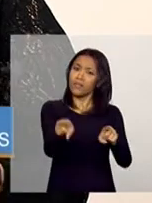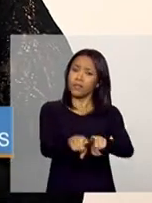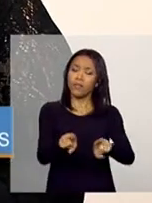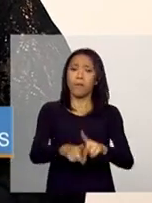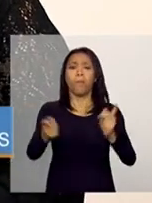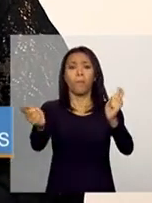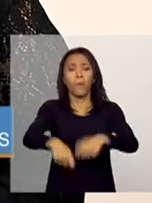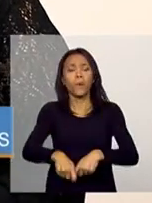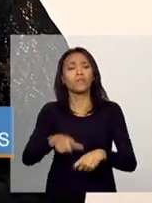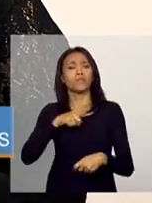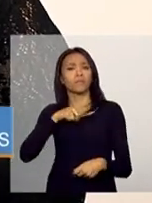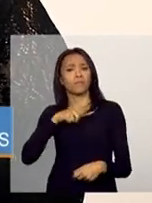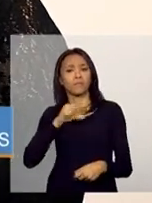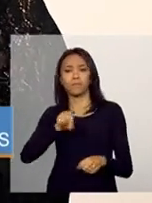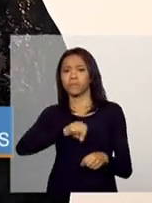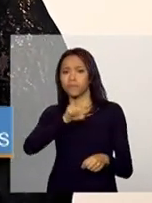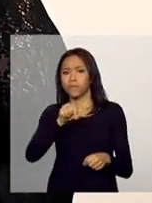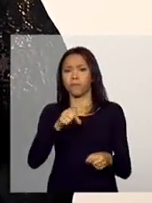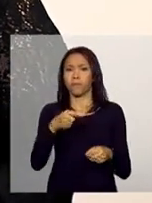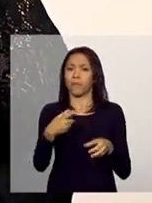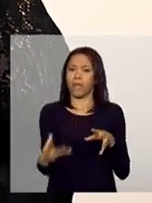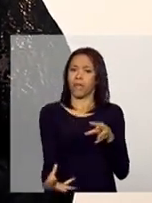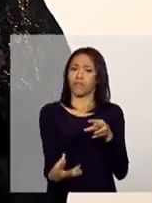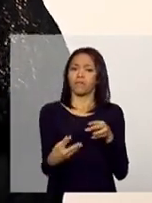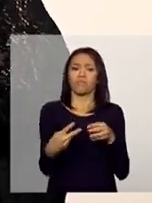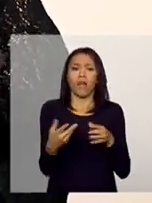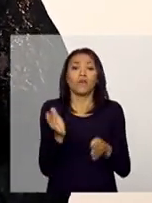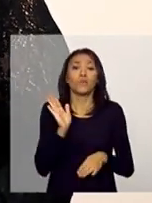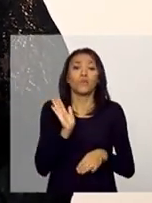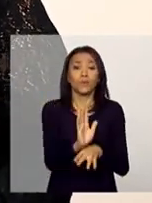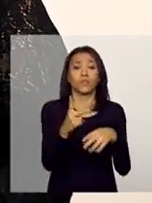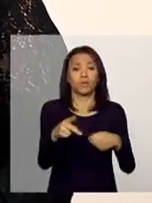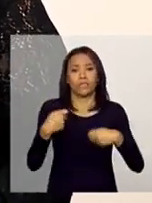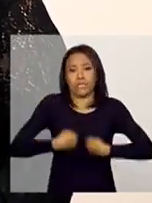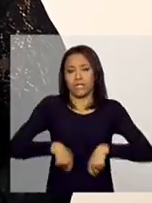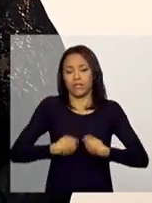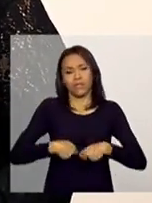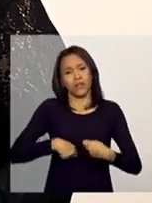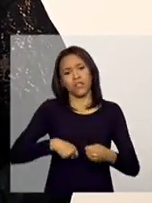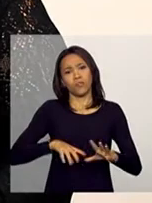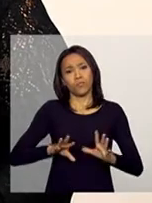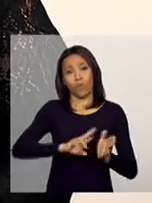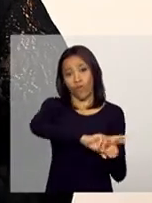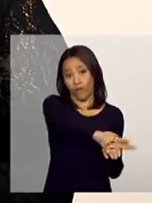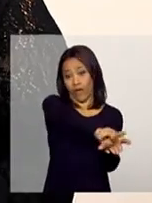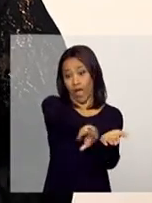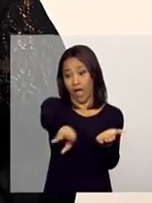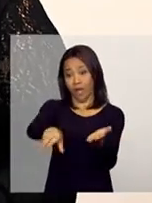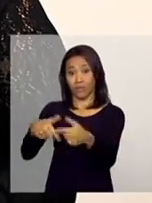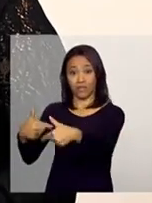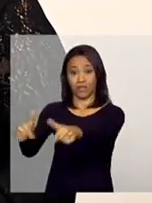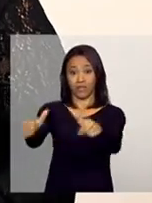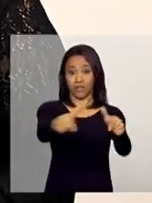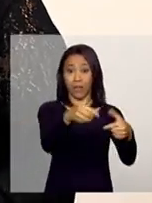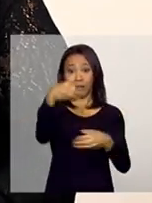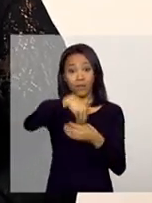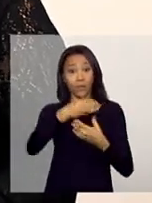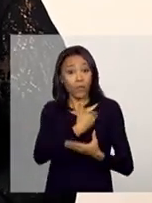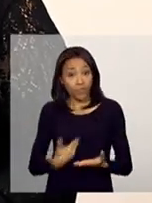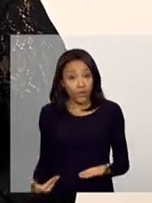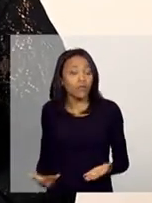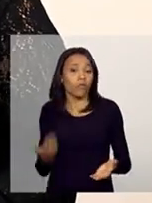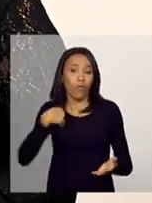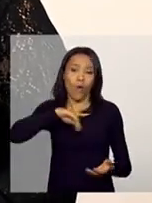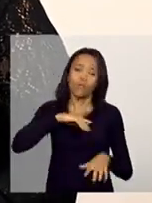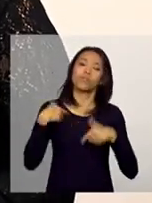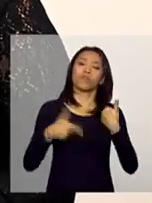complementariedade nas suas necessidades por meio desse conjunto de ações. Então, nós desenvolvemos um trabalho social